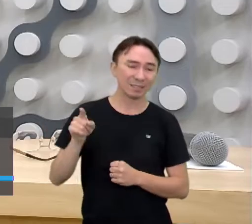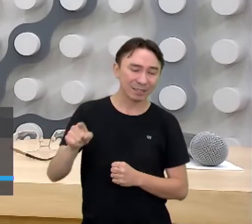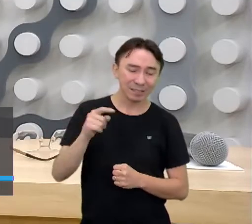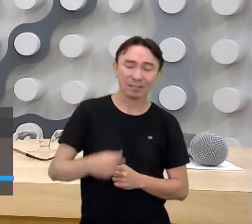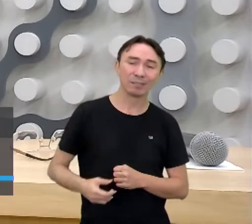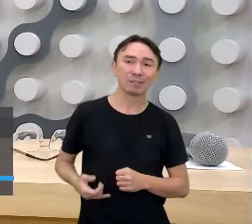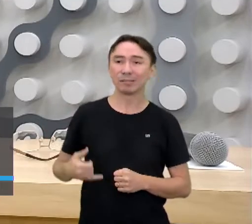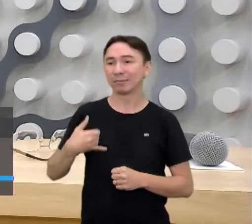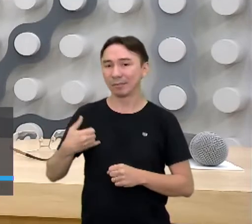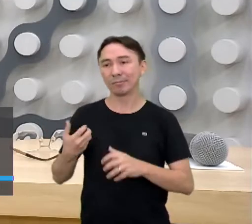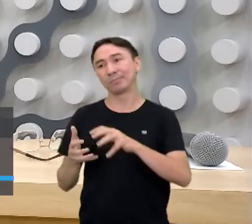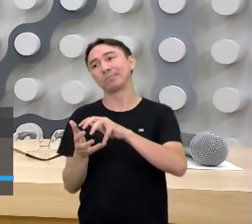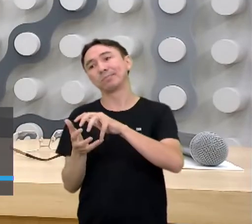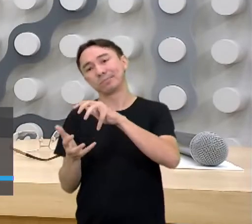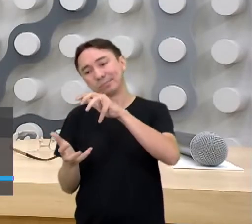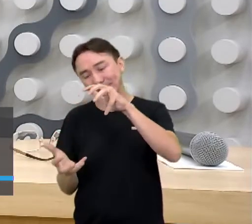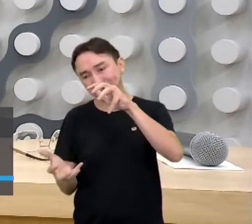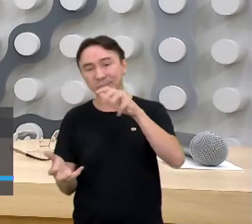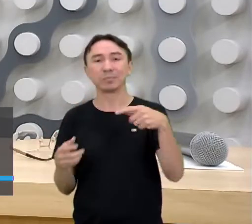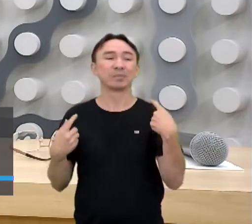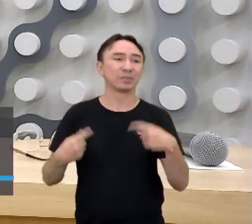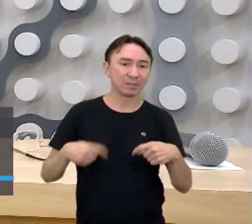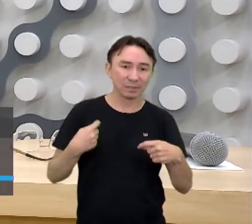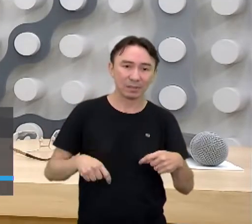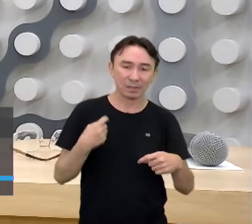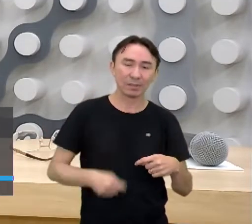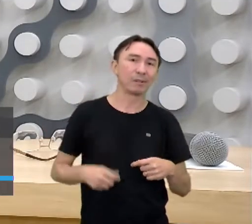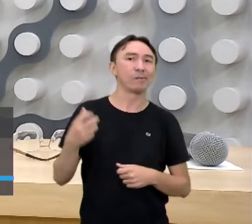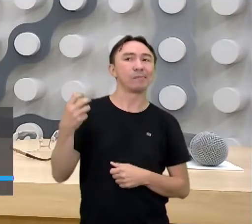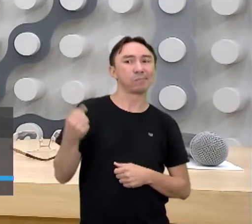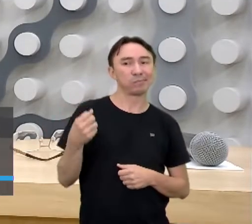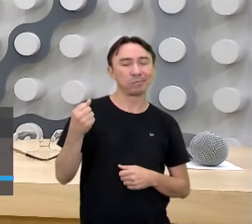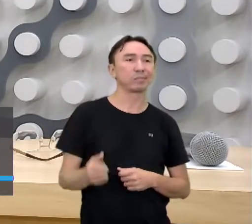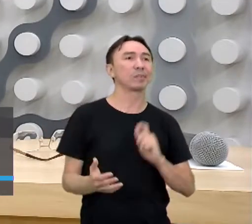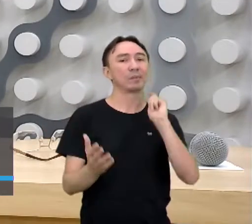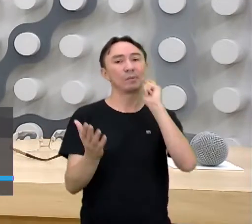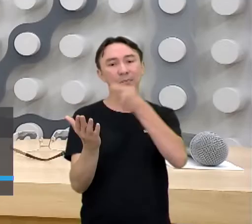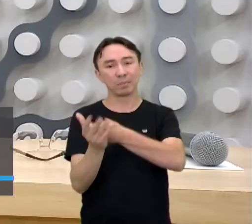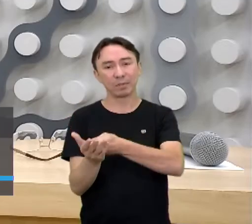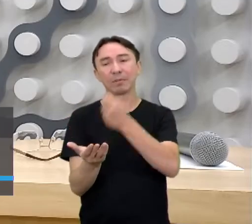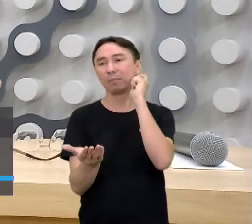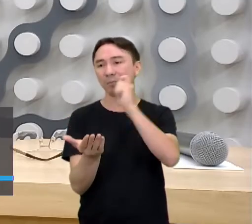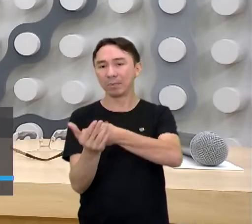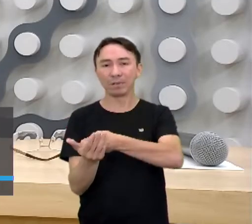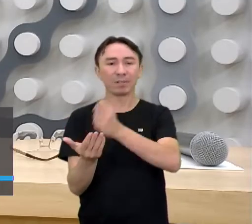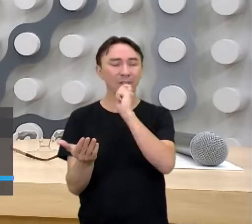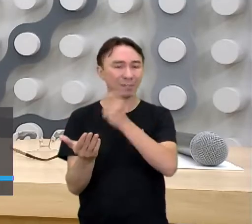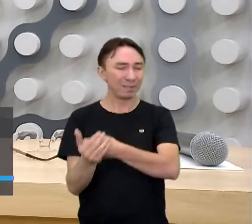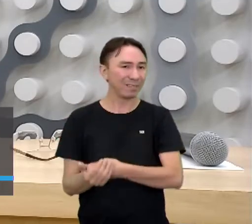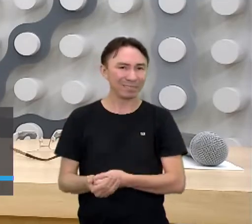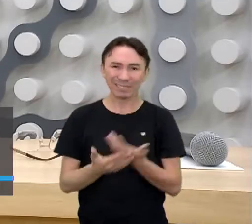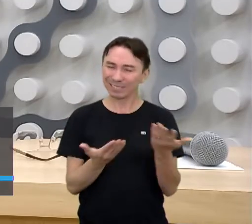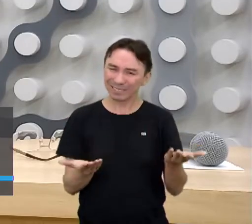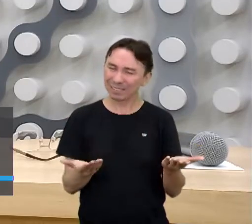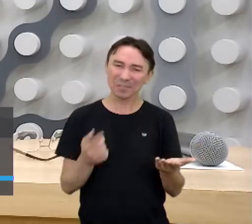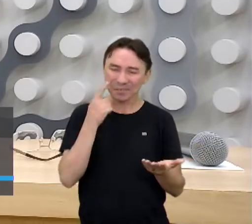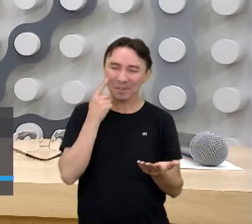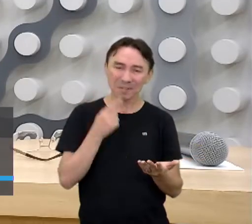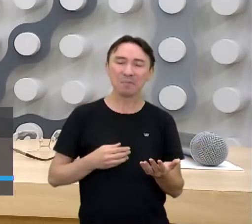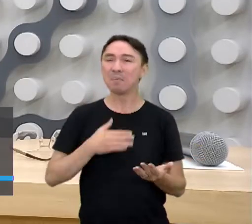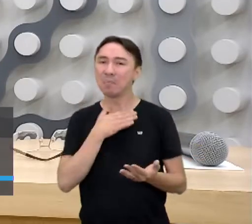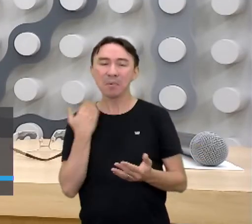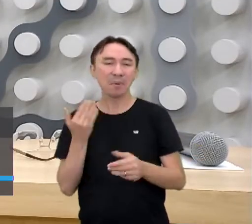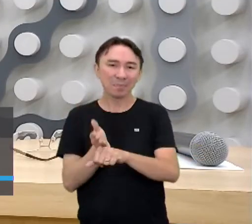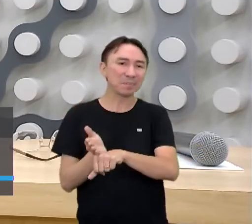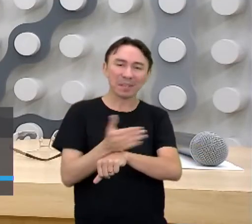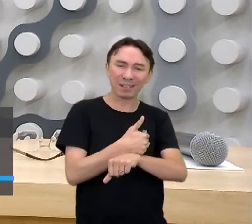vida, nós vamos ter que bancar a aposentadoria dele. Aí vai ficar torcendo para a população morrer mais cedo? Não tem sentido, né, o que tem sentido